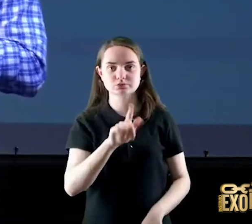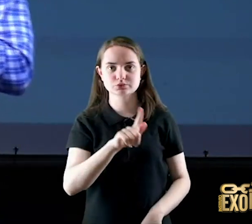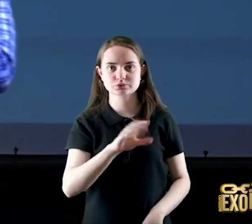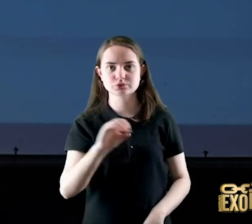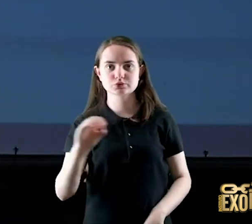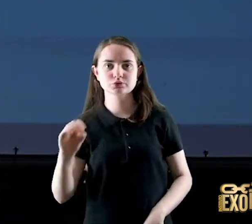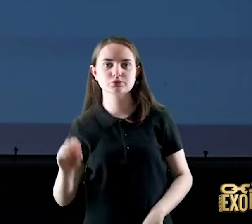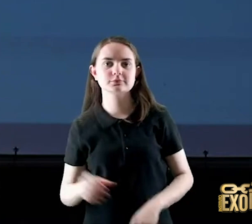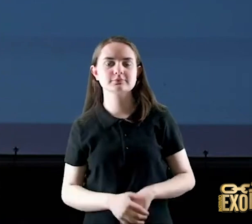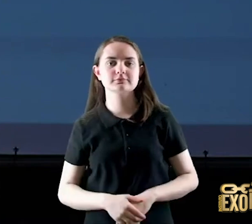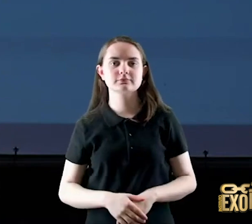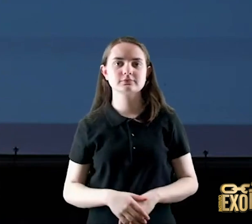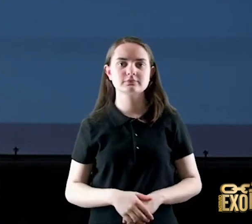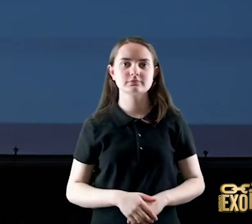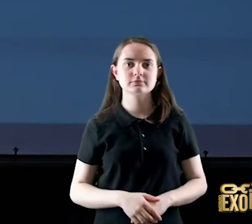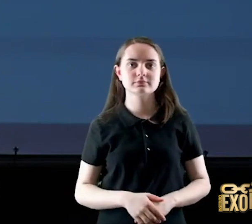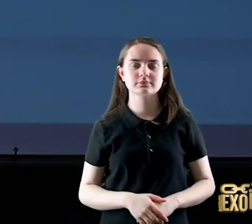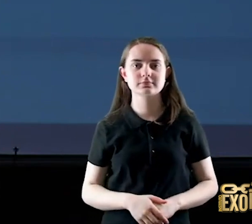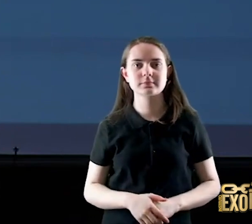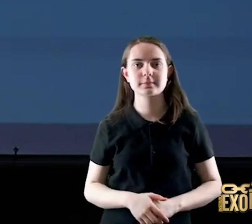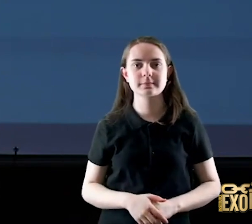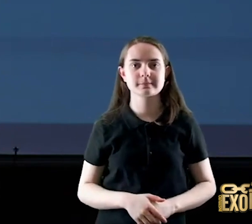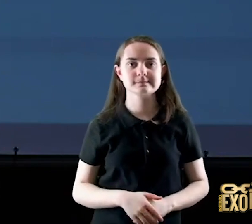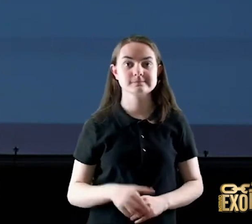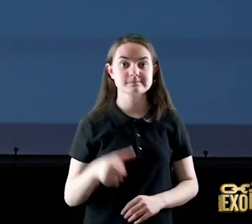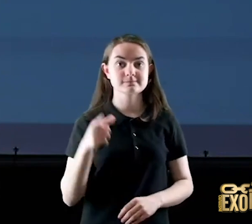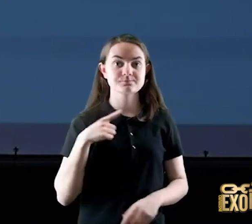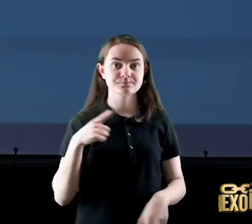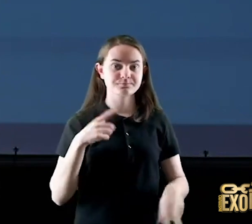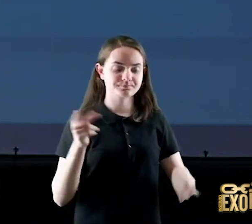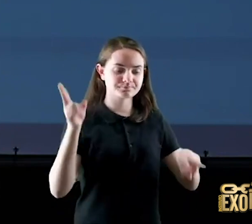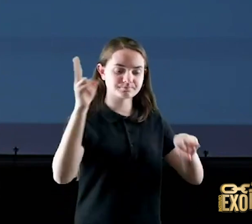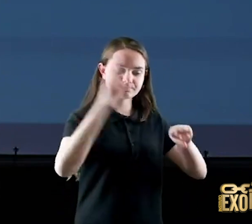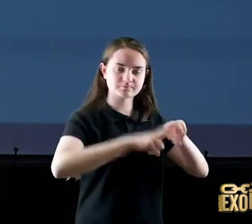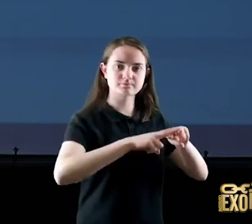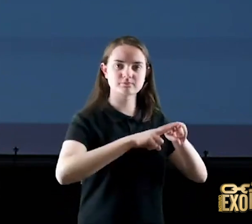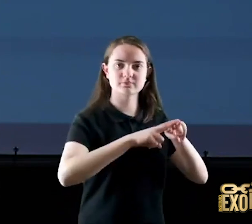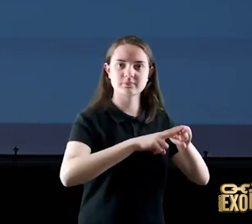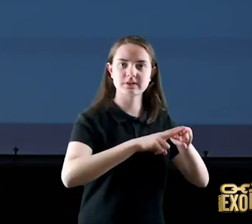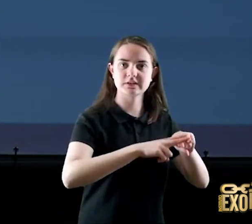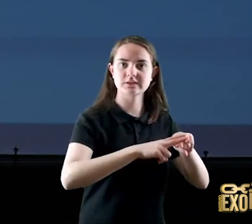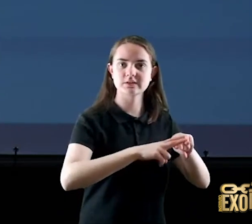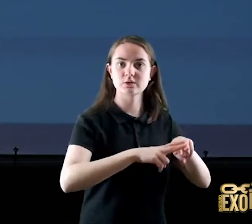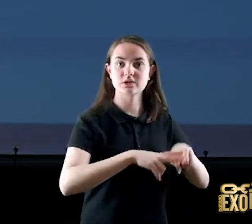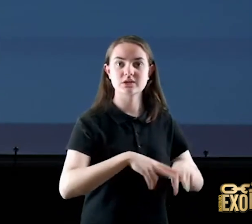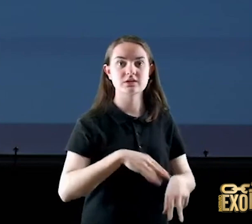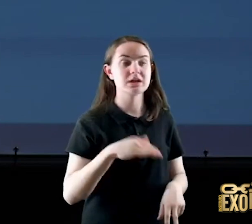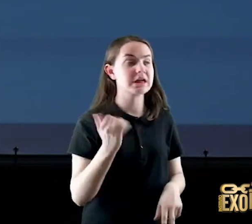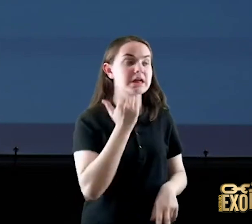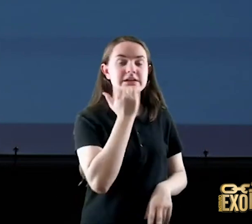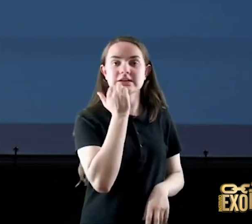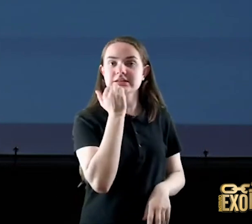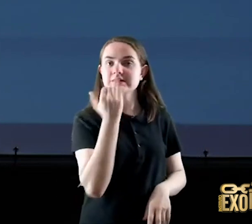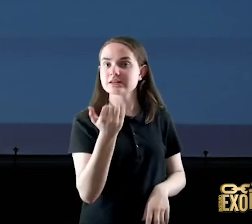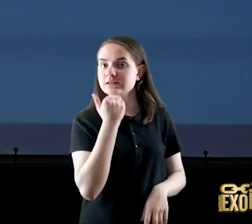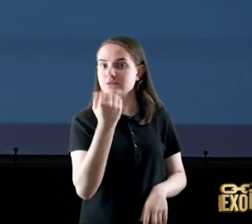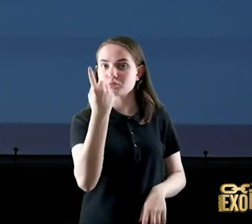a rocha the rock é a prisão aonde ninguém escapou